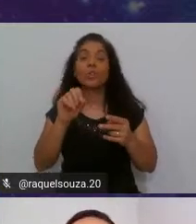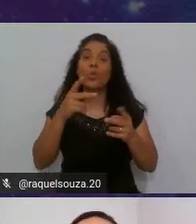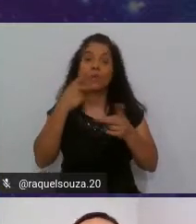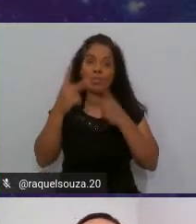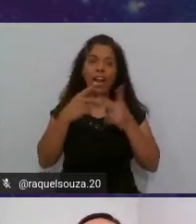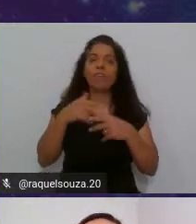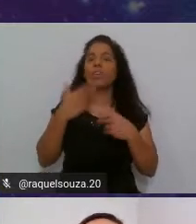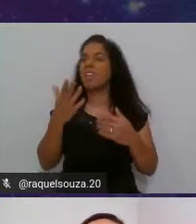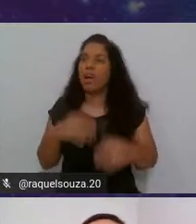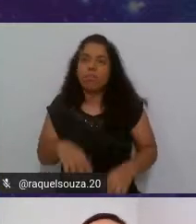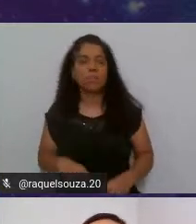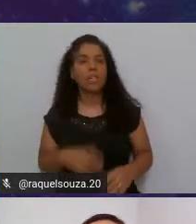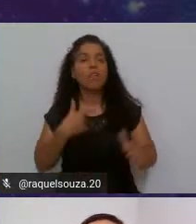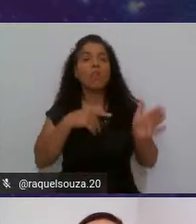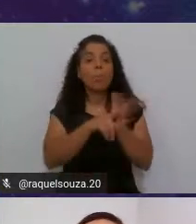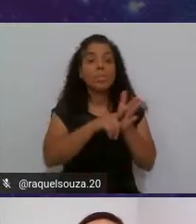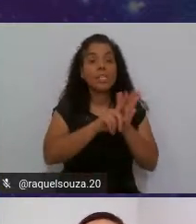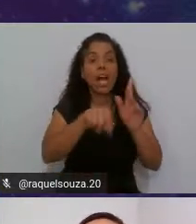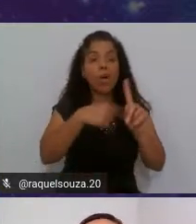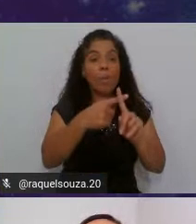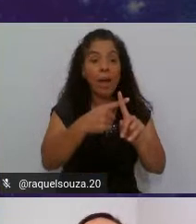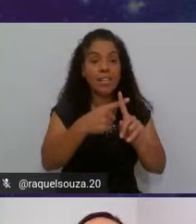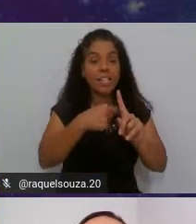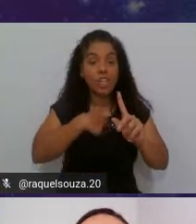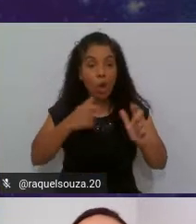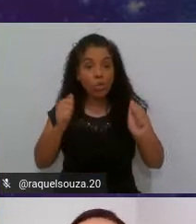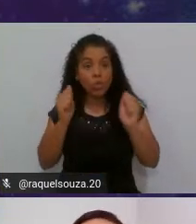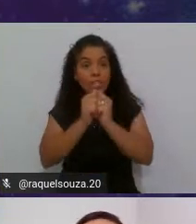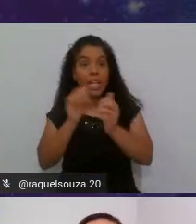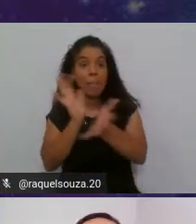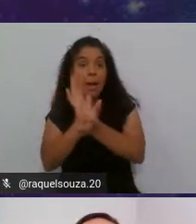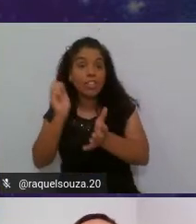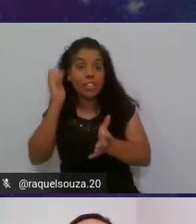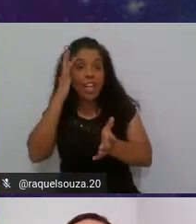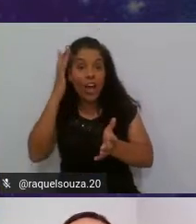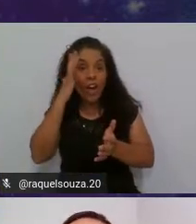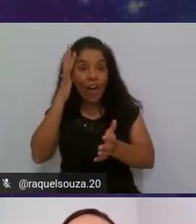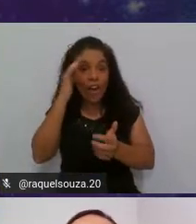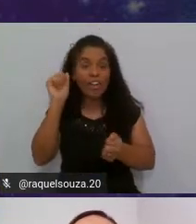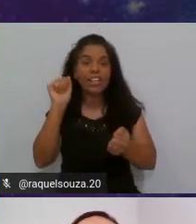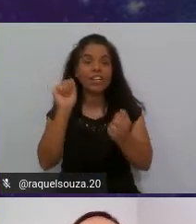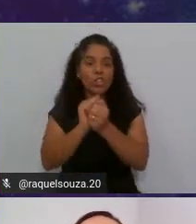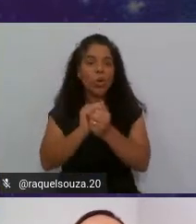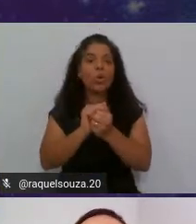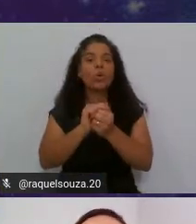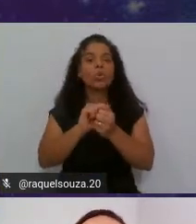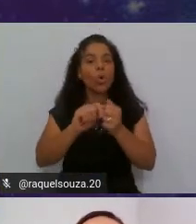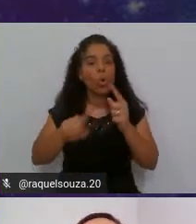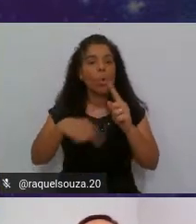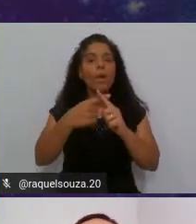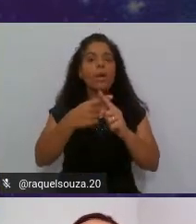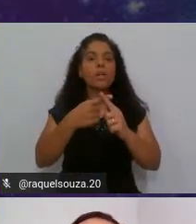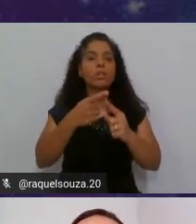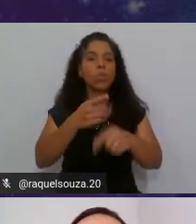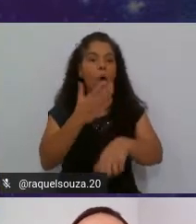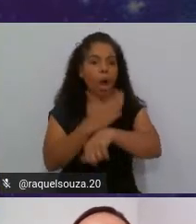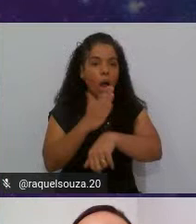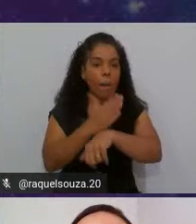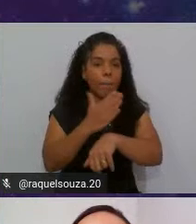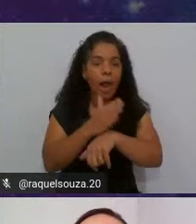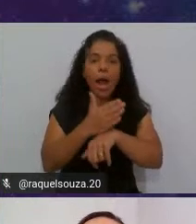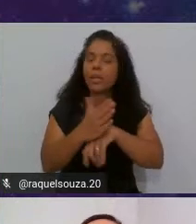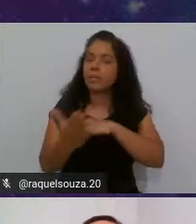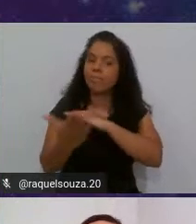vou pesquisar algo mais então juntando a parte teórica agregando com a parte prática ela me